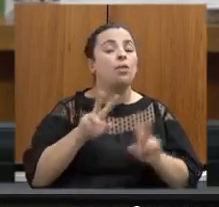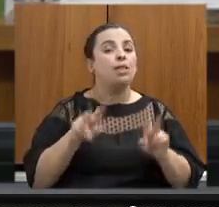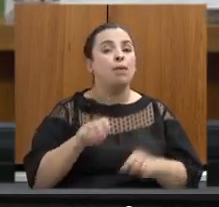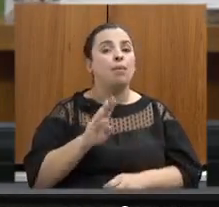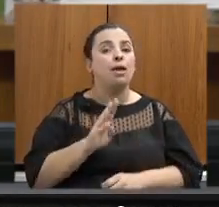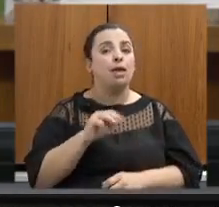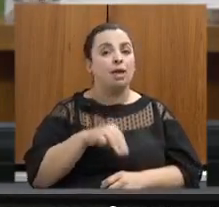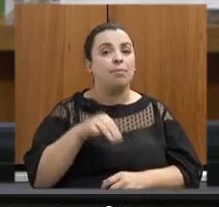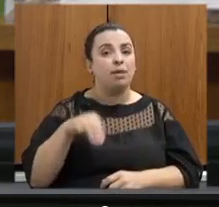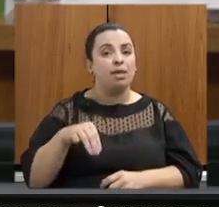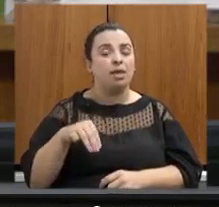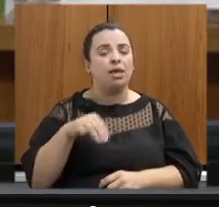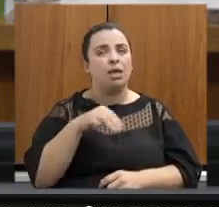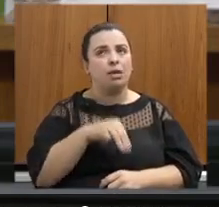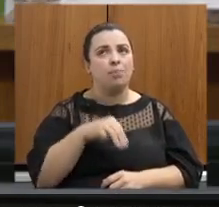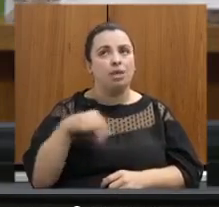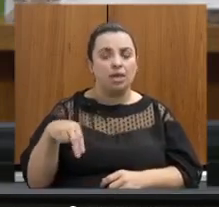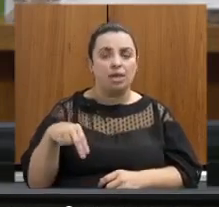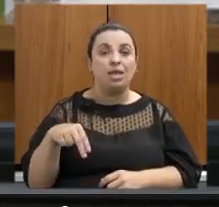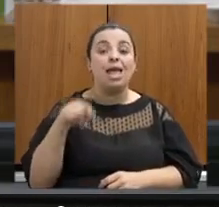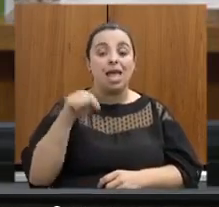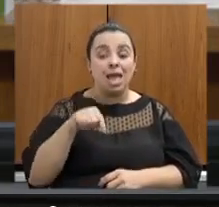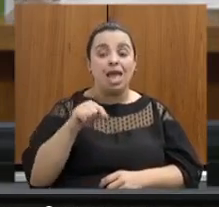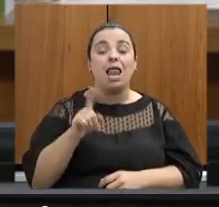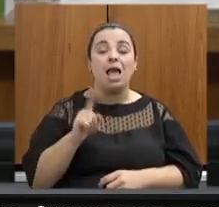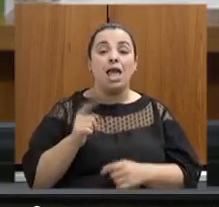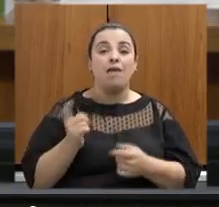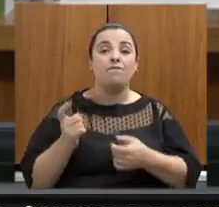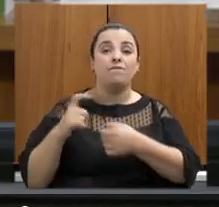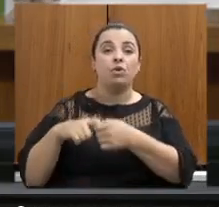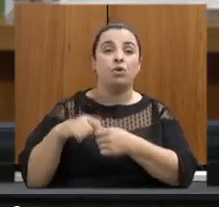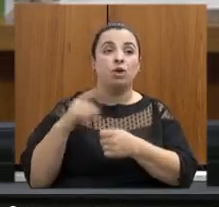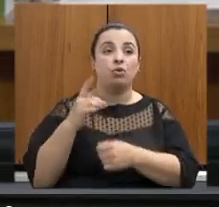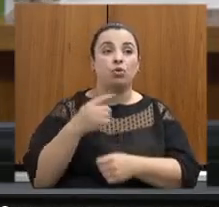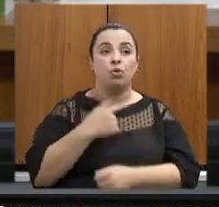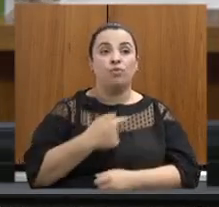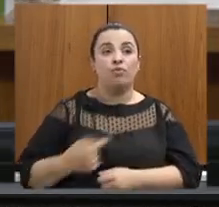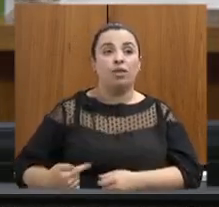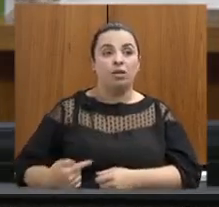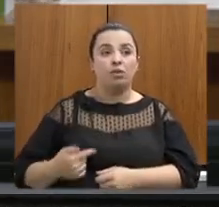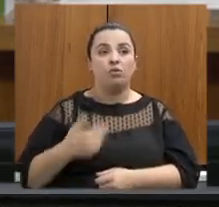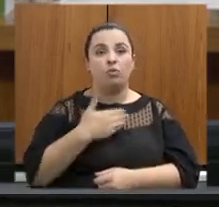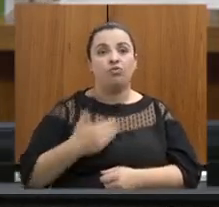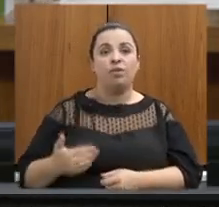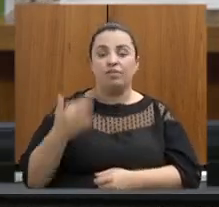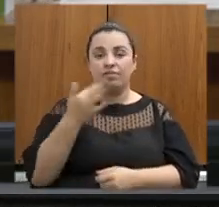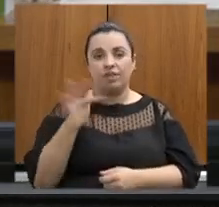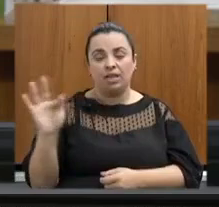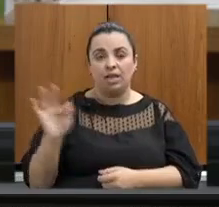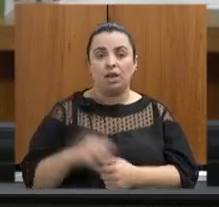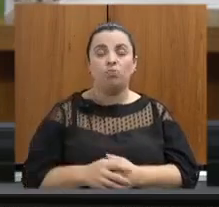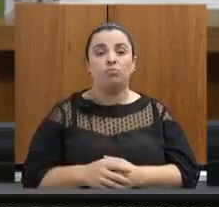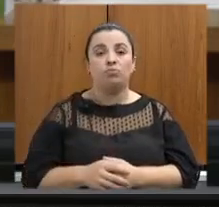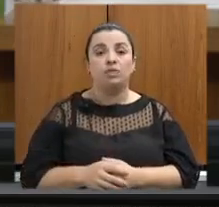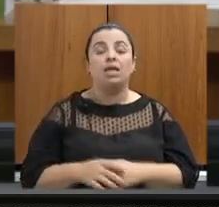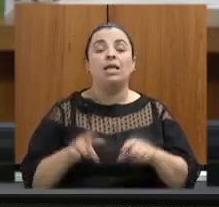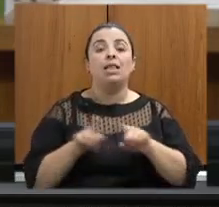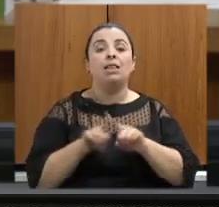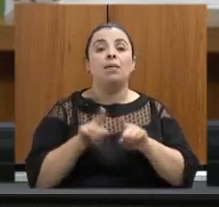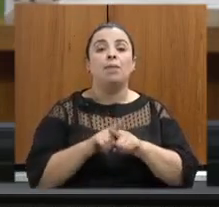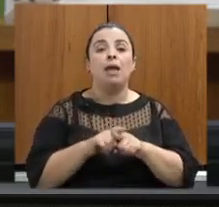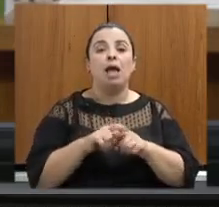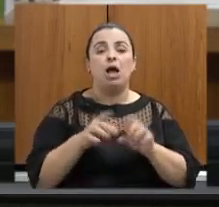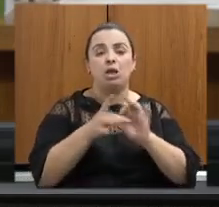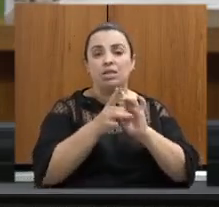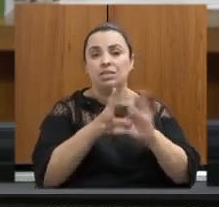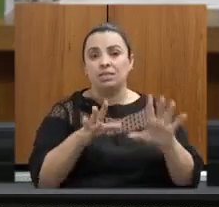autarquia vinculada ao governo federal em relação ao licenciamento ambiental a portaria de lavra é dada após a licença